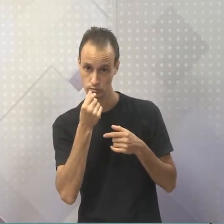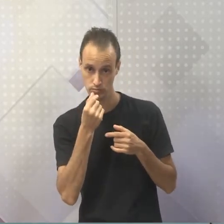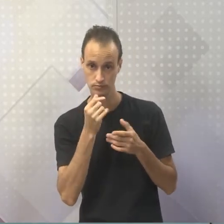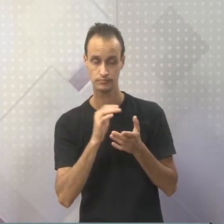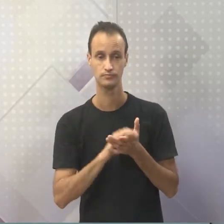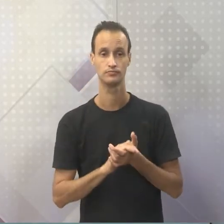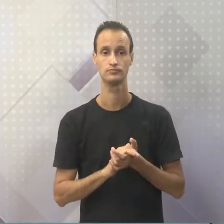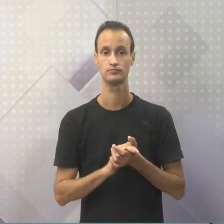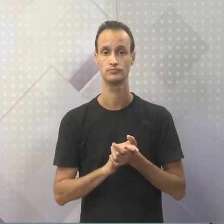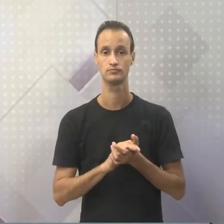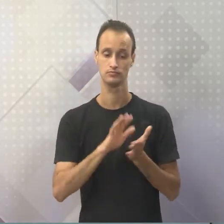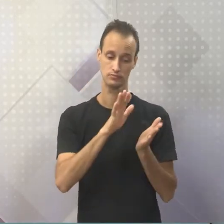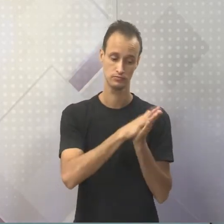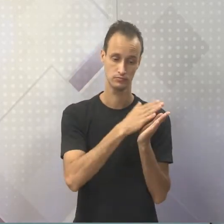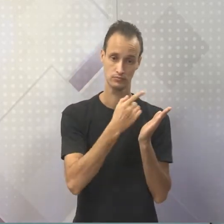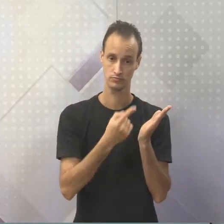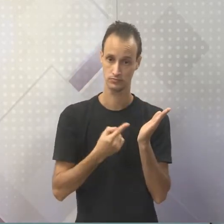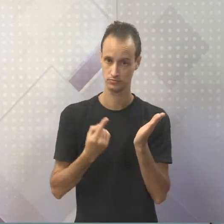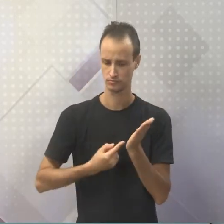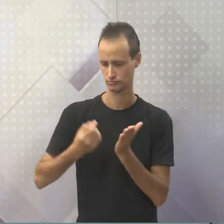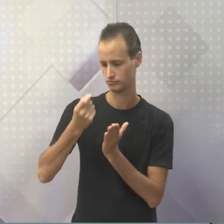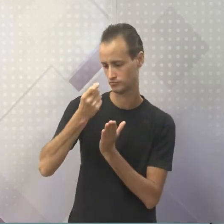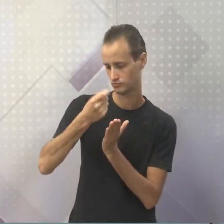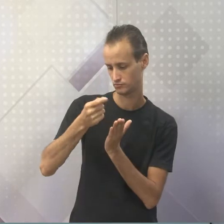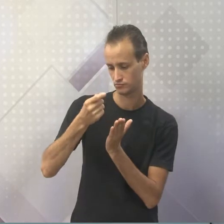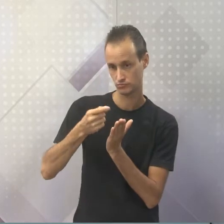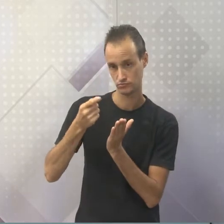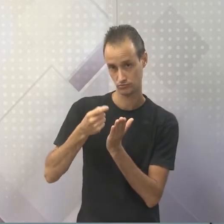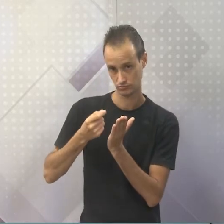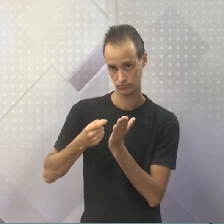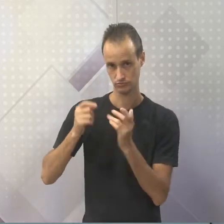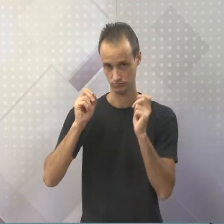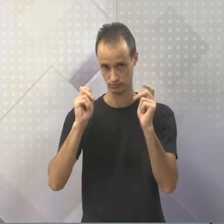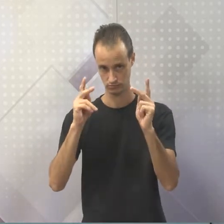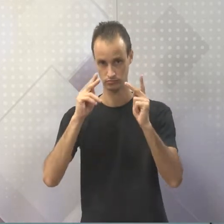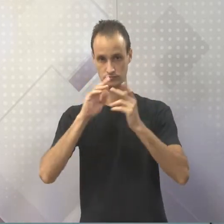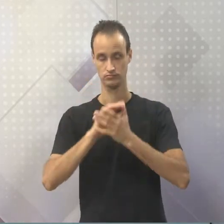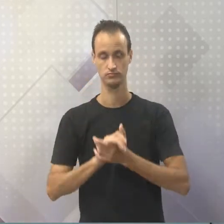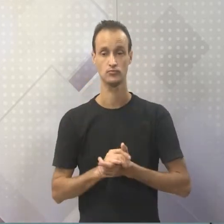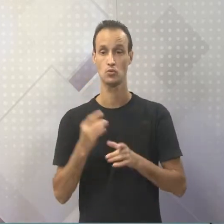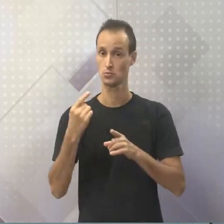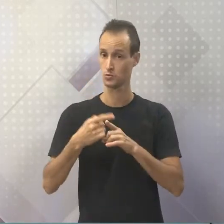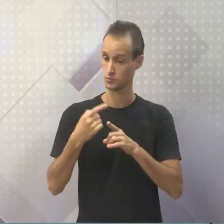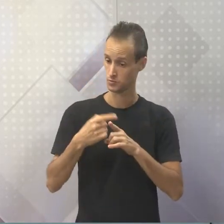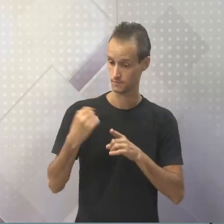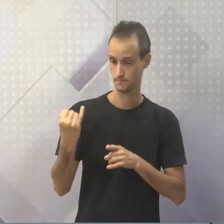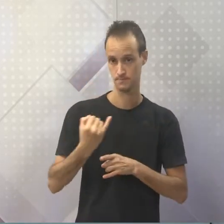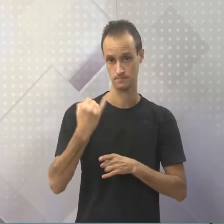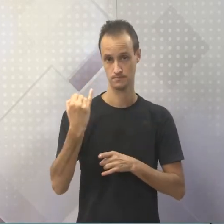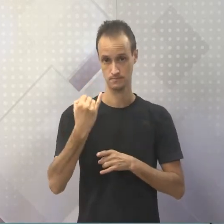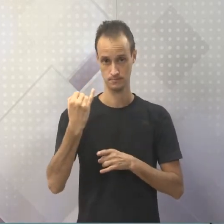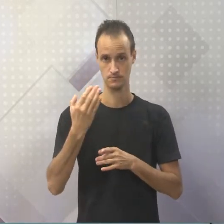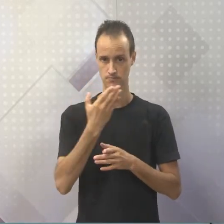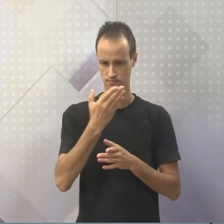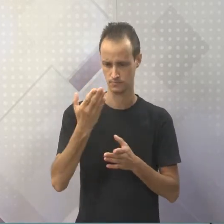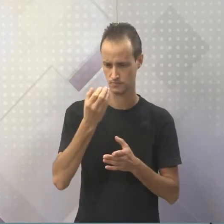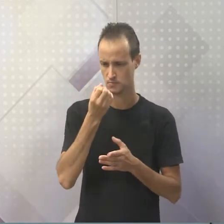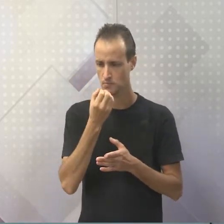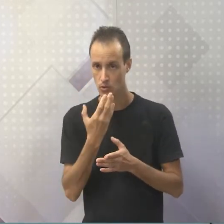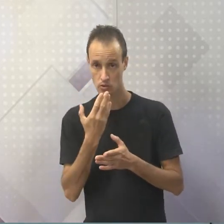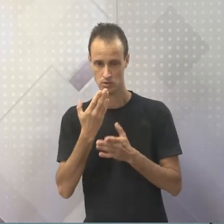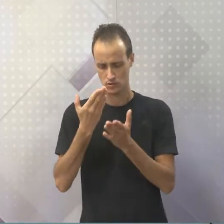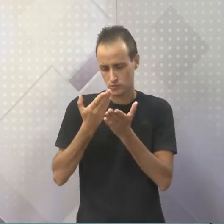pega também o caderno e vamos fazer as anotações, beleza? Porque isso vai ser muito importante, vai ajudar vocês na hora de